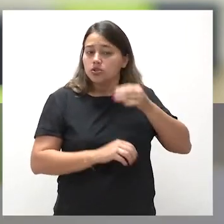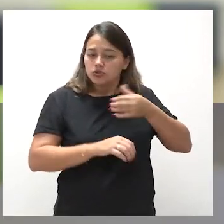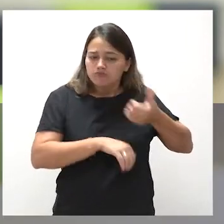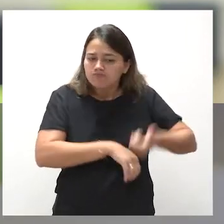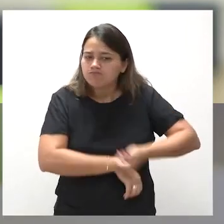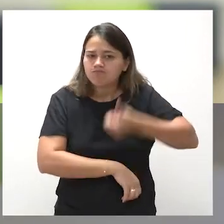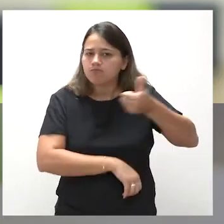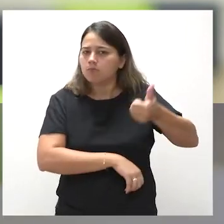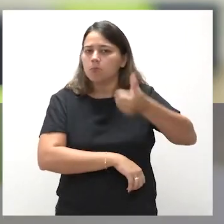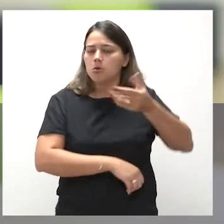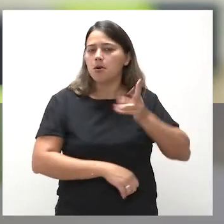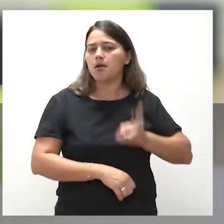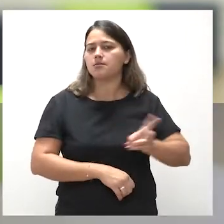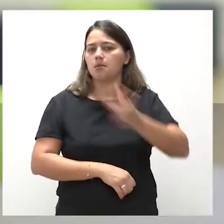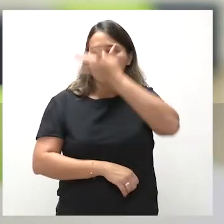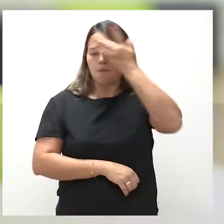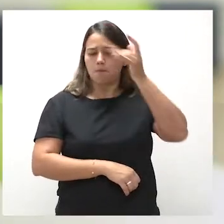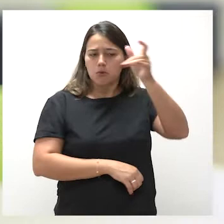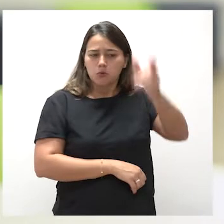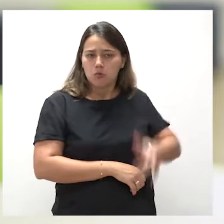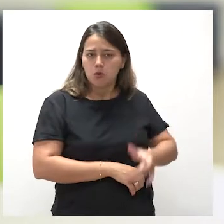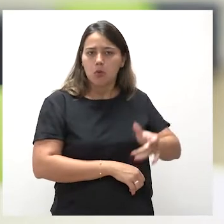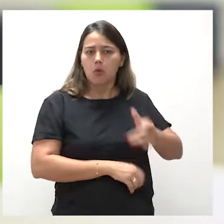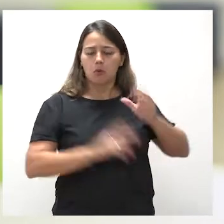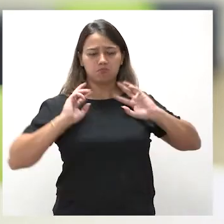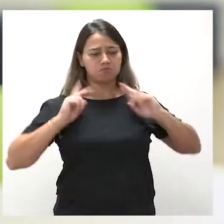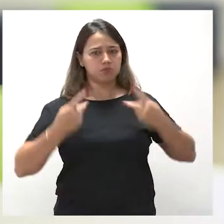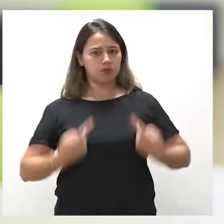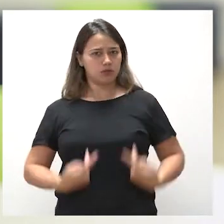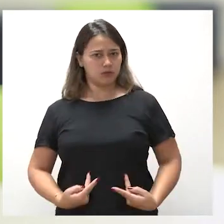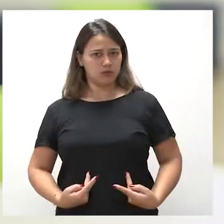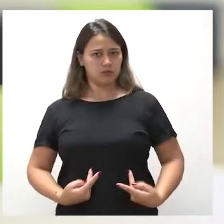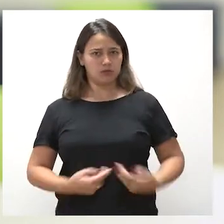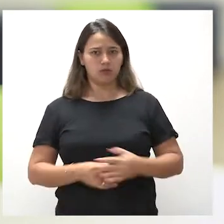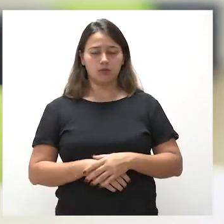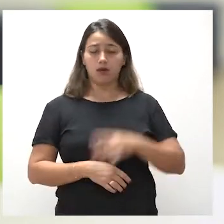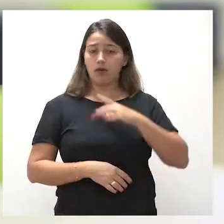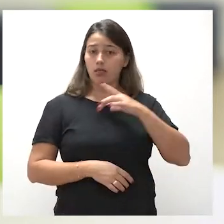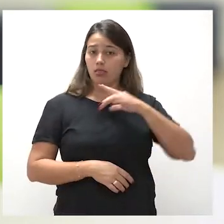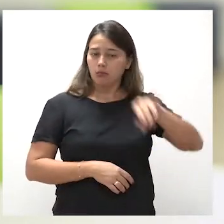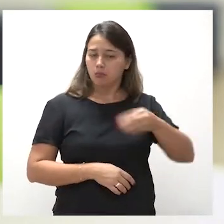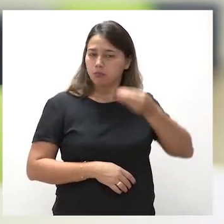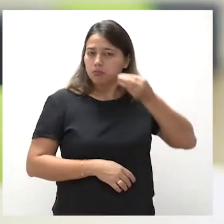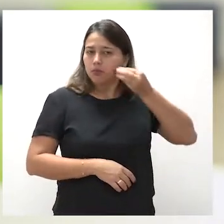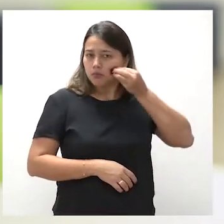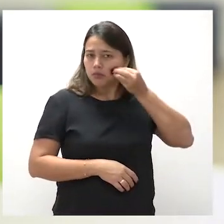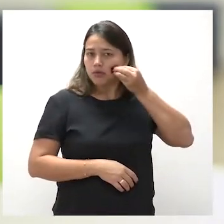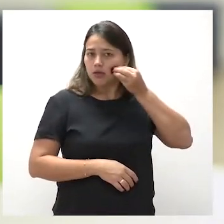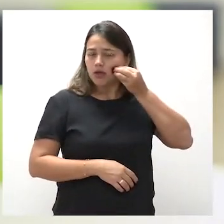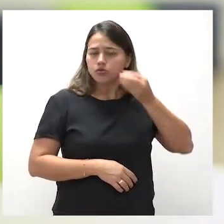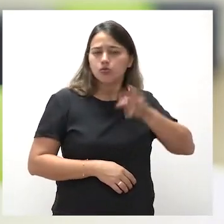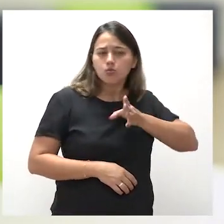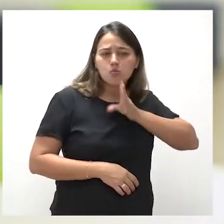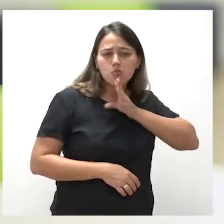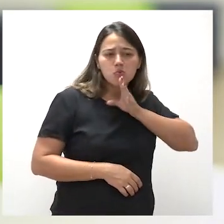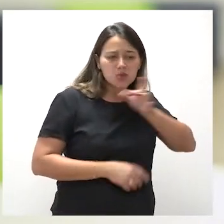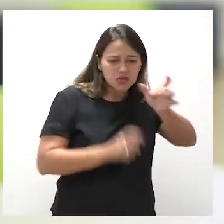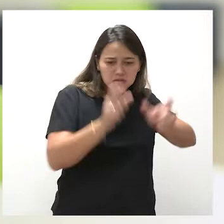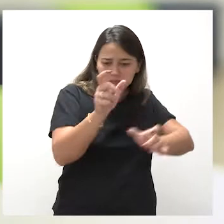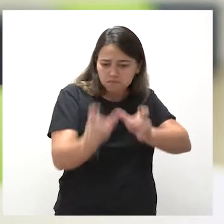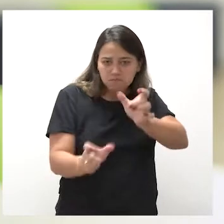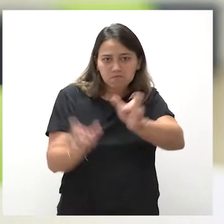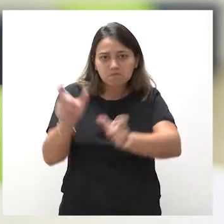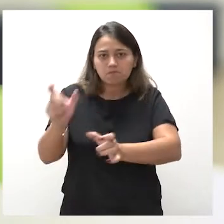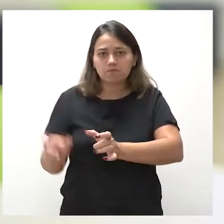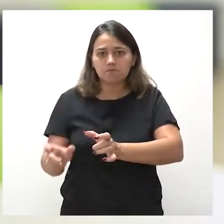melhorar a cada dia mais como pessoa, como ser humano. É ter a oportunidade de conhecer